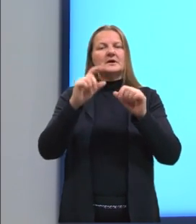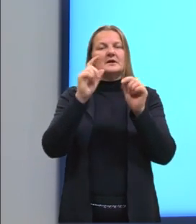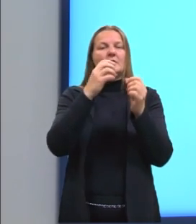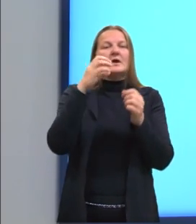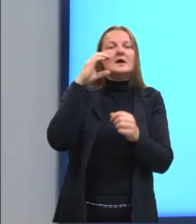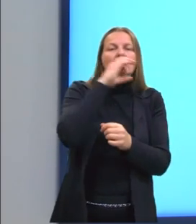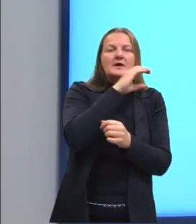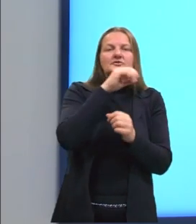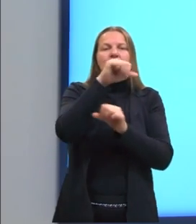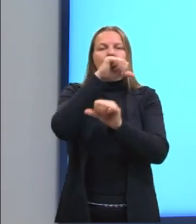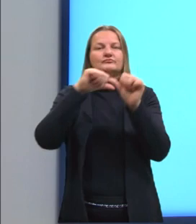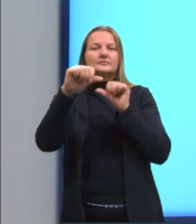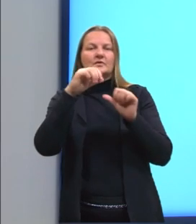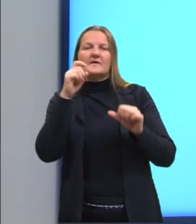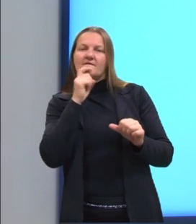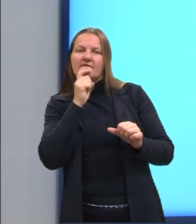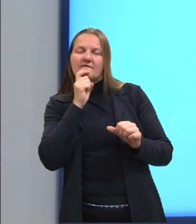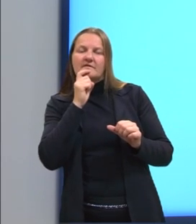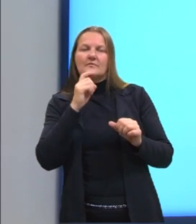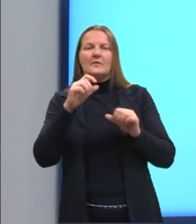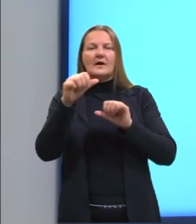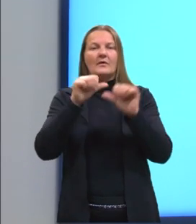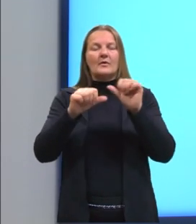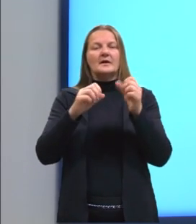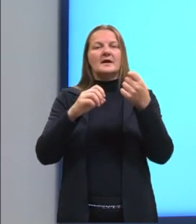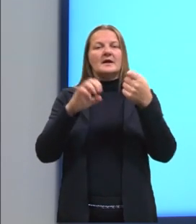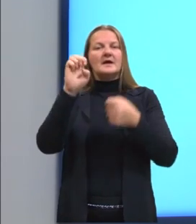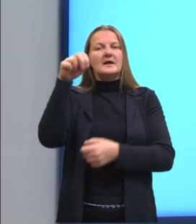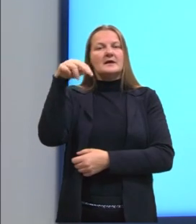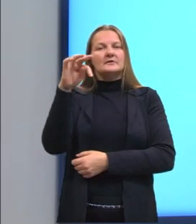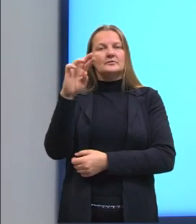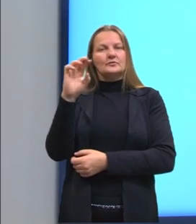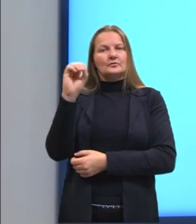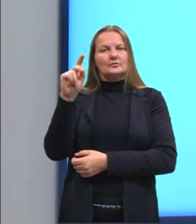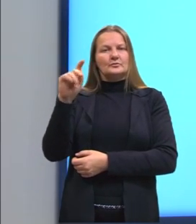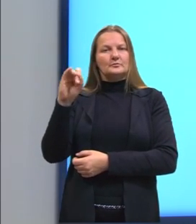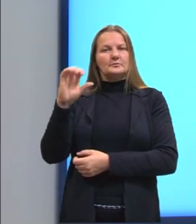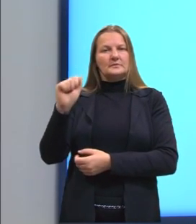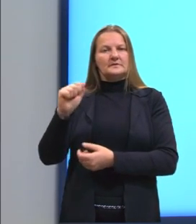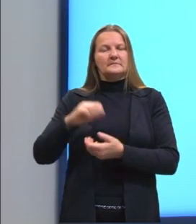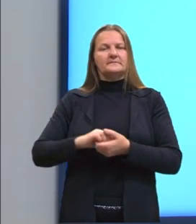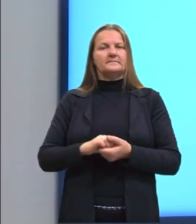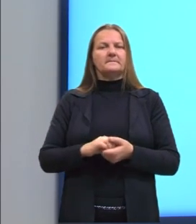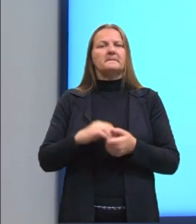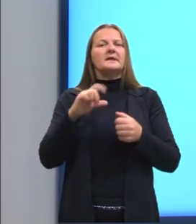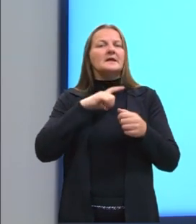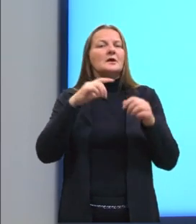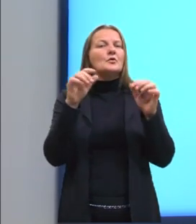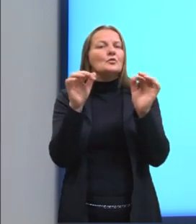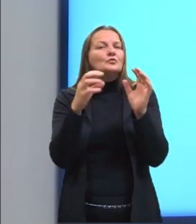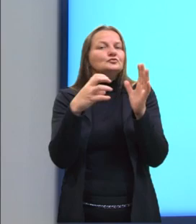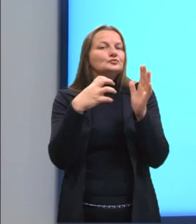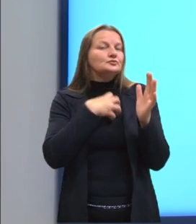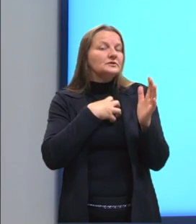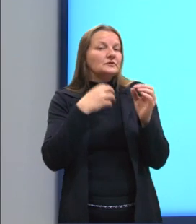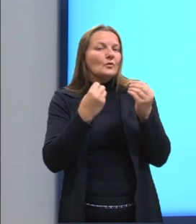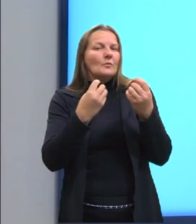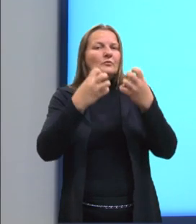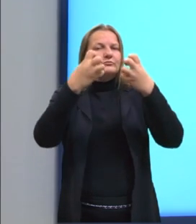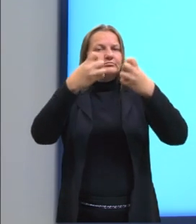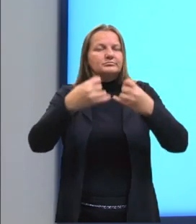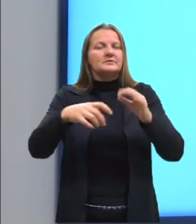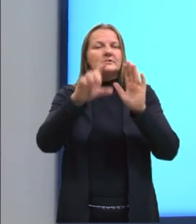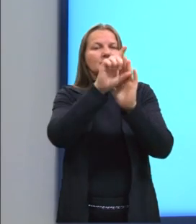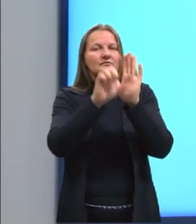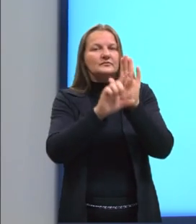E agora a gente está falando em termos da entropia, tá? Por isso que eu falei que é uma das formas, né, da gente enunciar a segunda